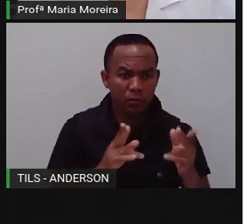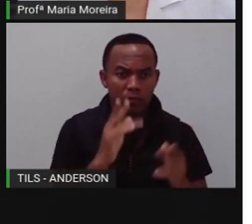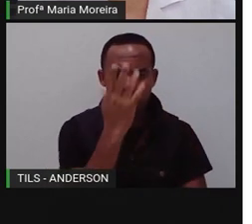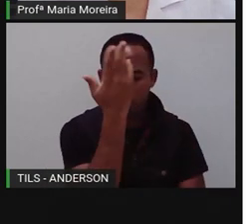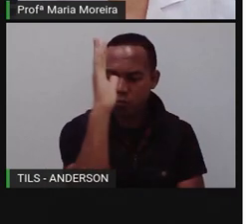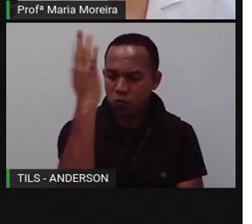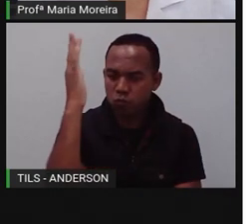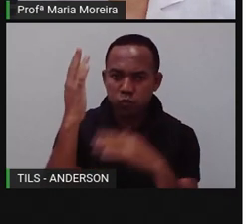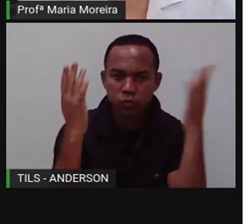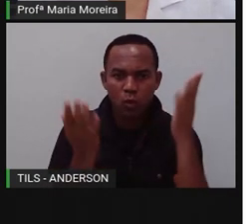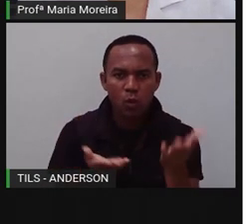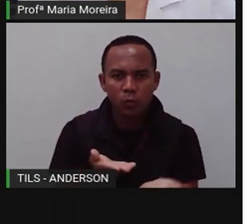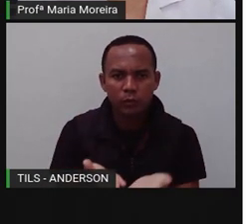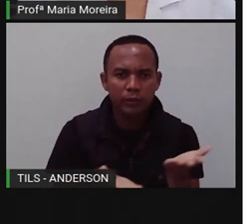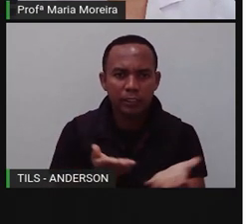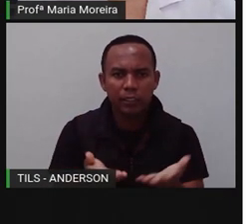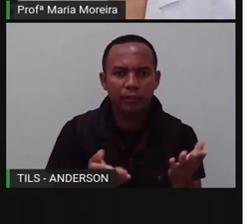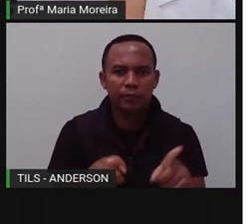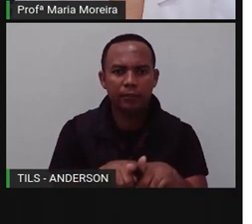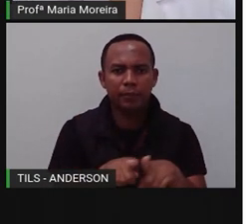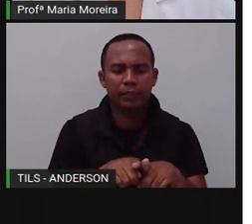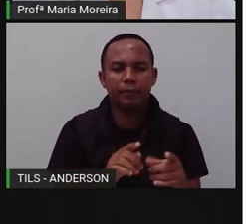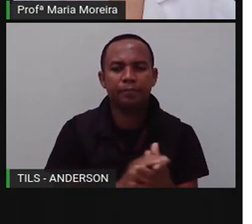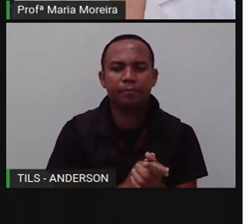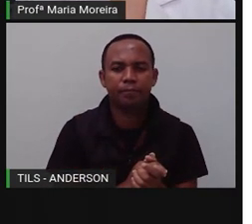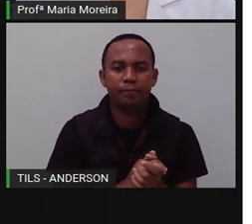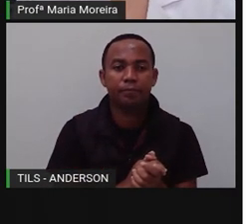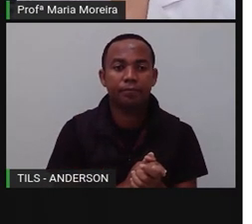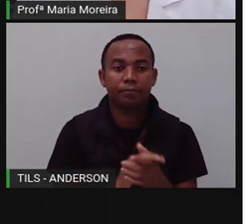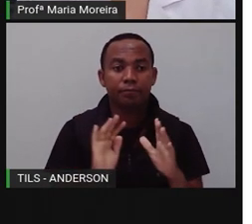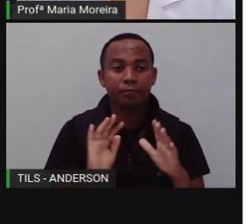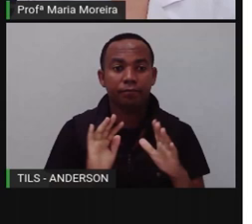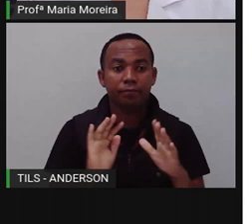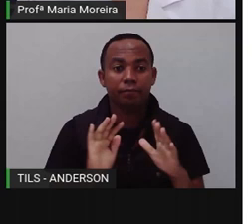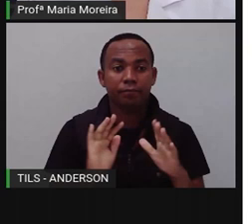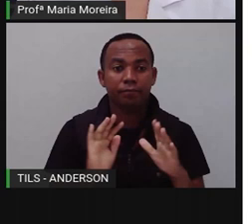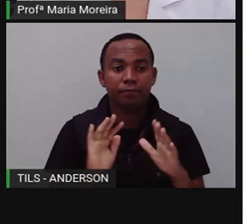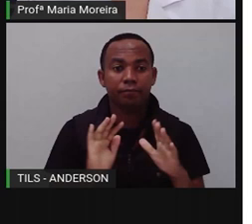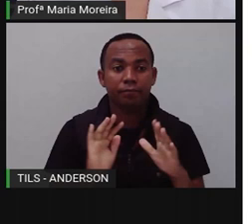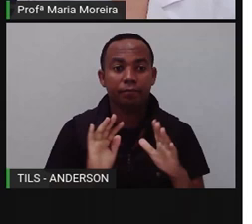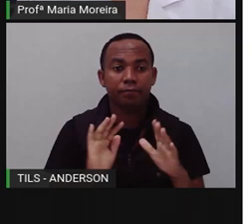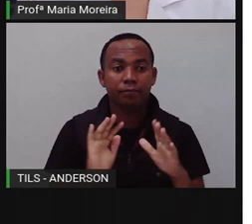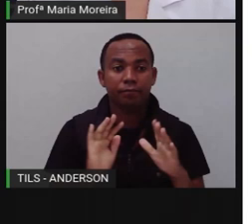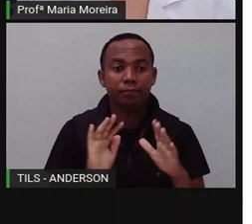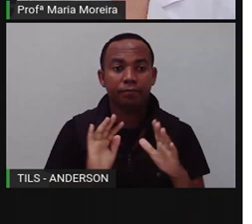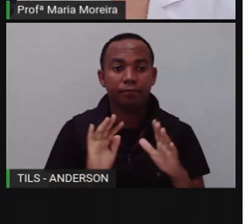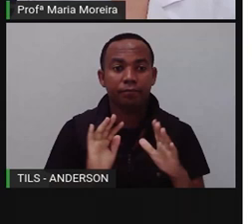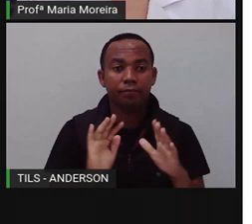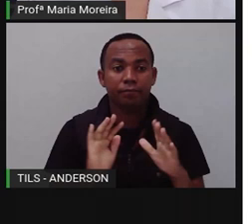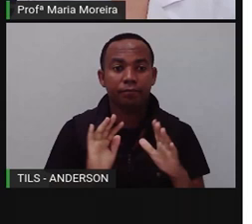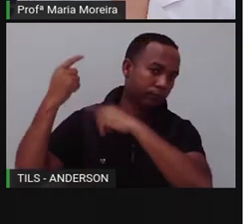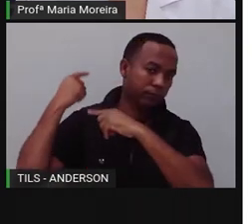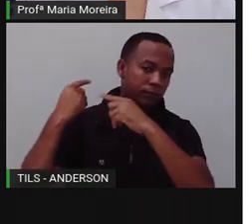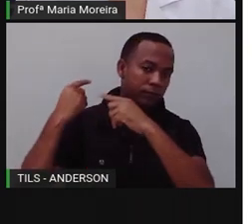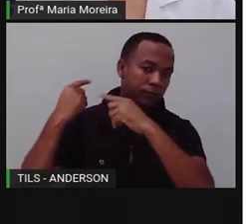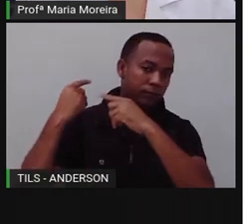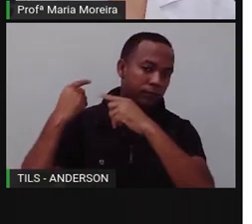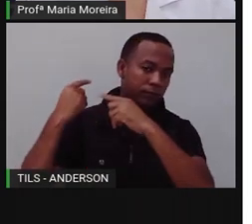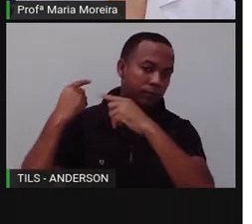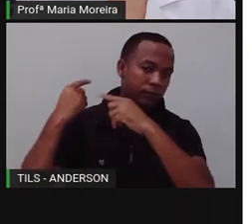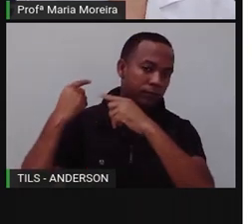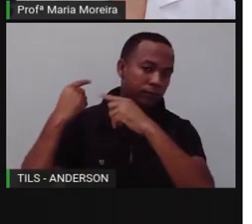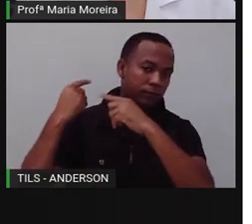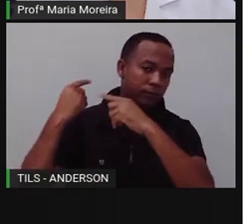ambiente que é a minha casa e a casa de alguém. Bom, ao longo da nossa história, as cidades e comunidades